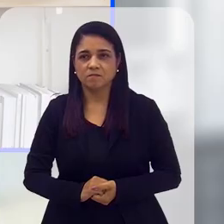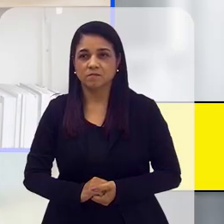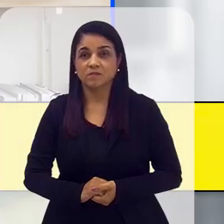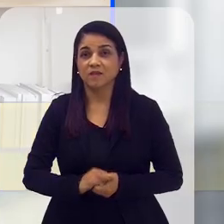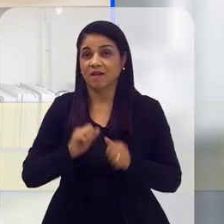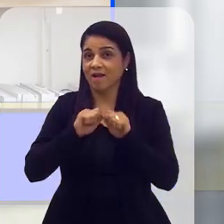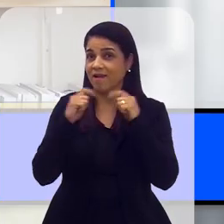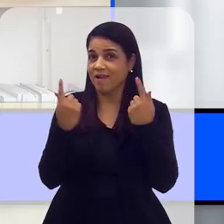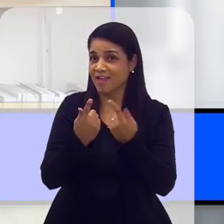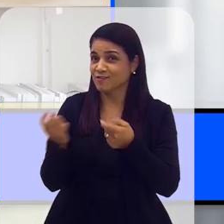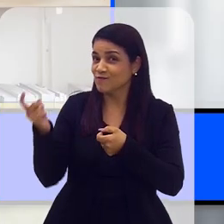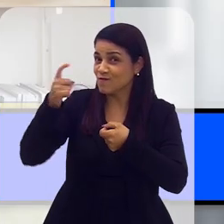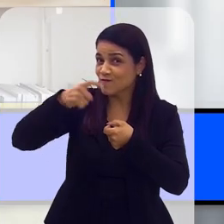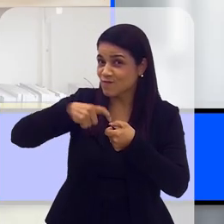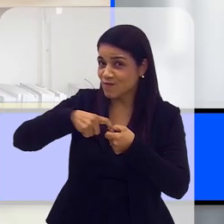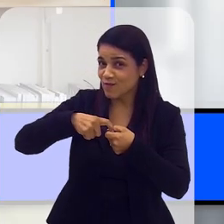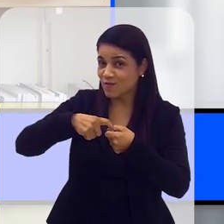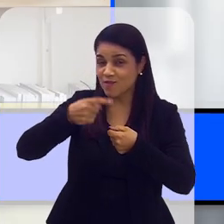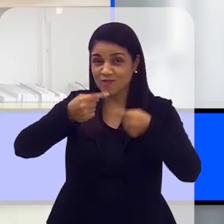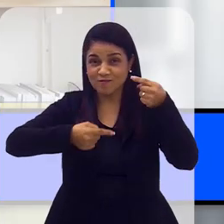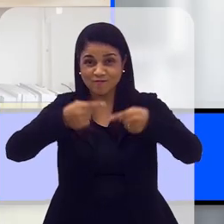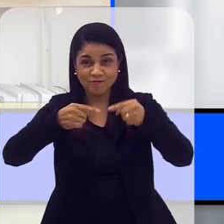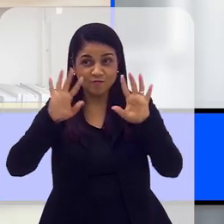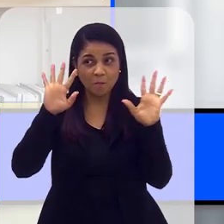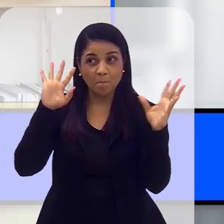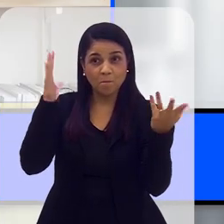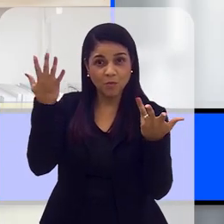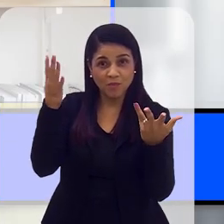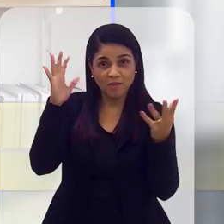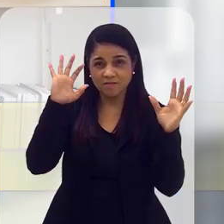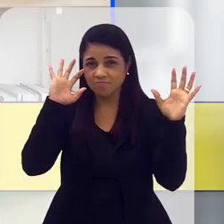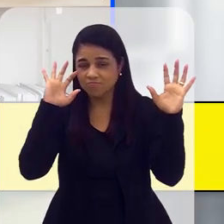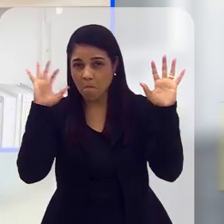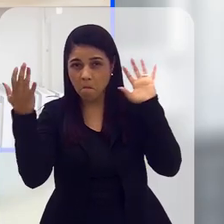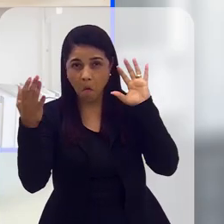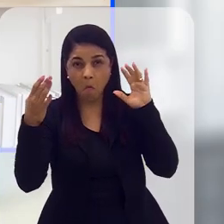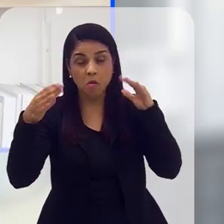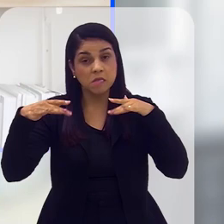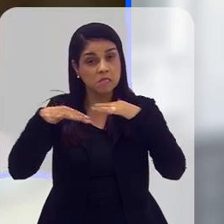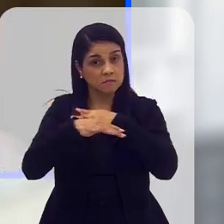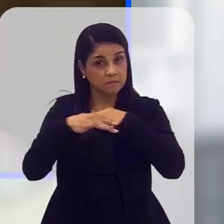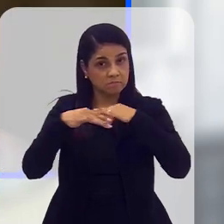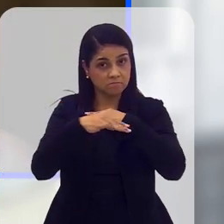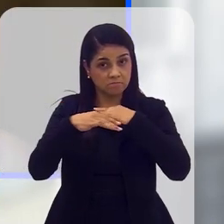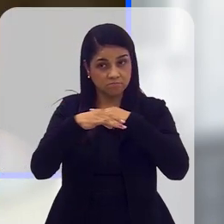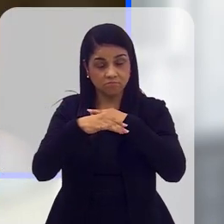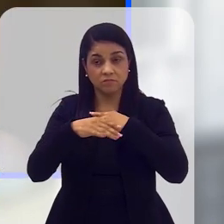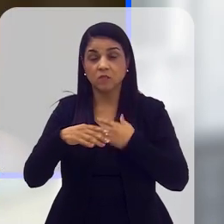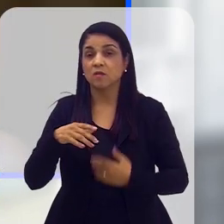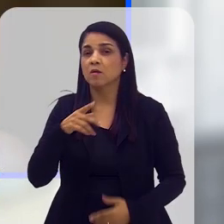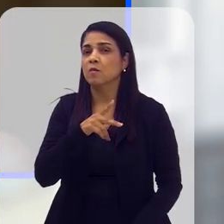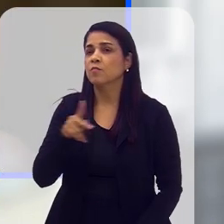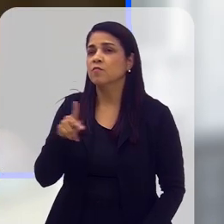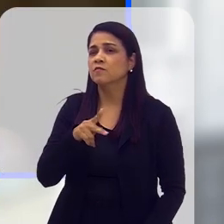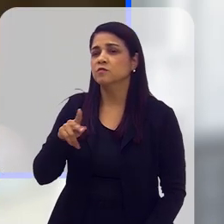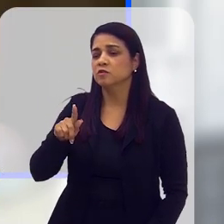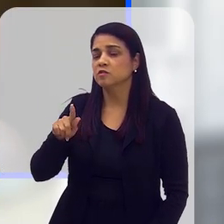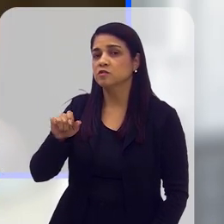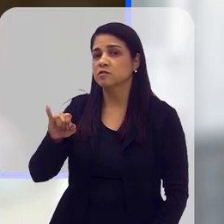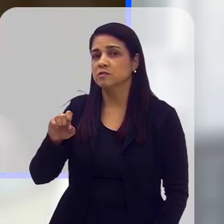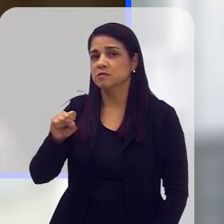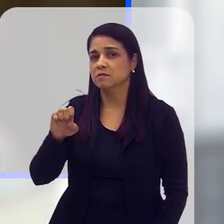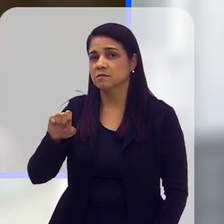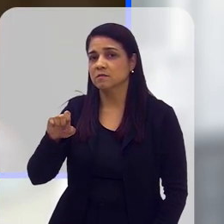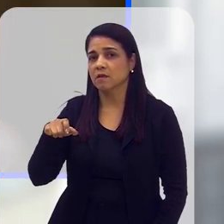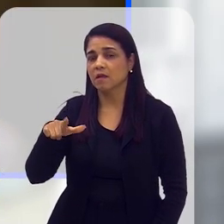O Alerjo Debate está de volta e discute as mudanças climáticas e urbanismo. Professora Gisele, de acordo com as